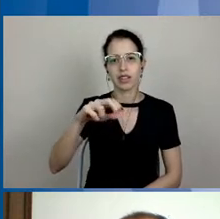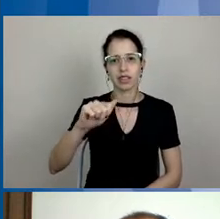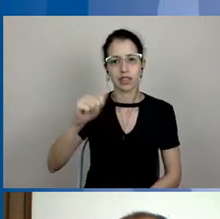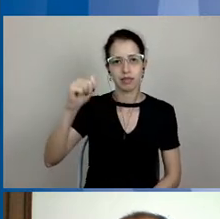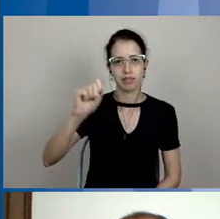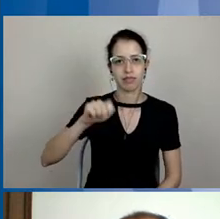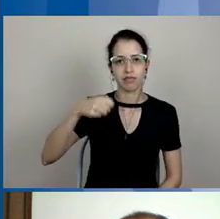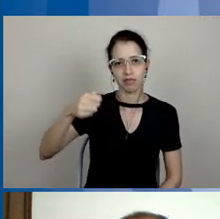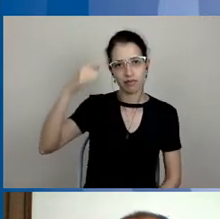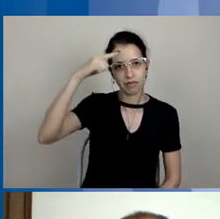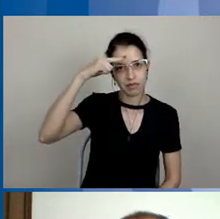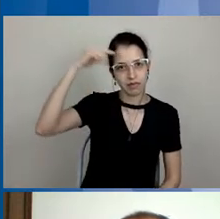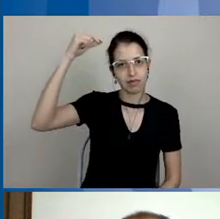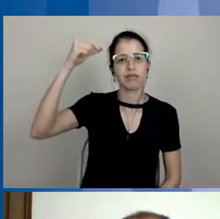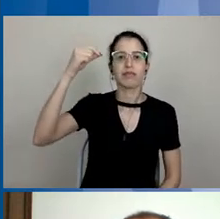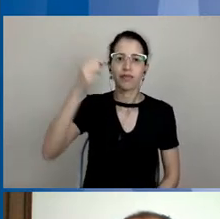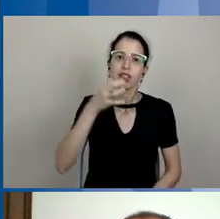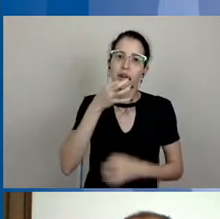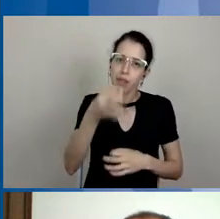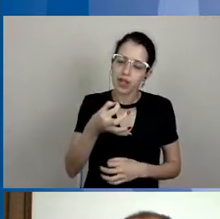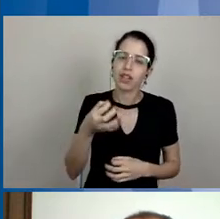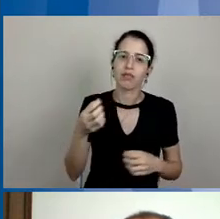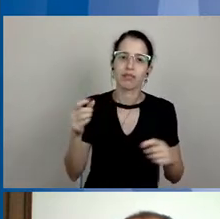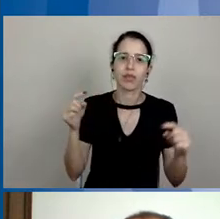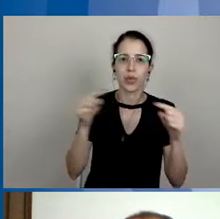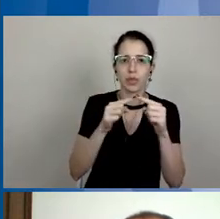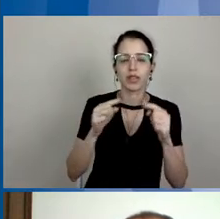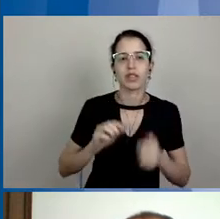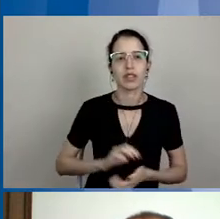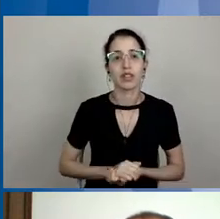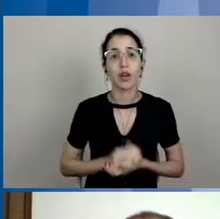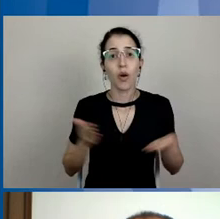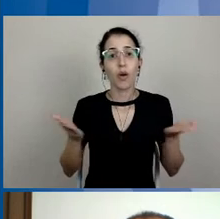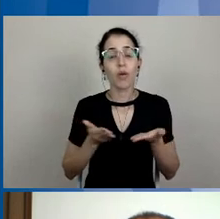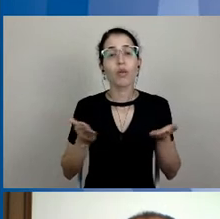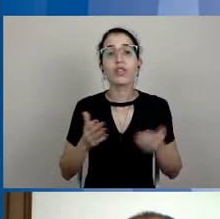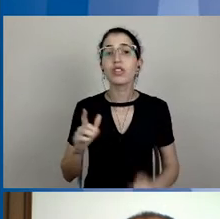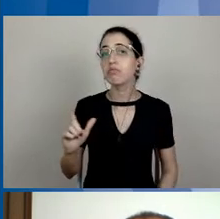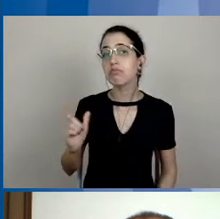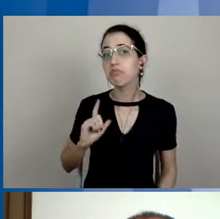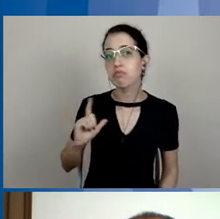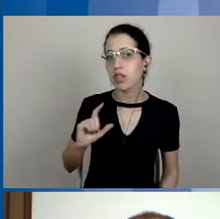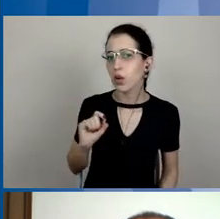né? Então, é seguinte, o que nós temos hoje, né,